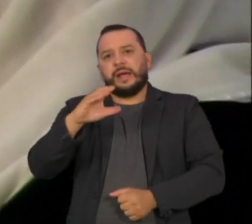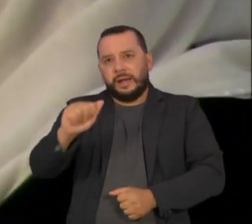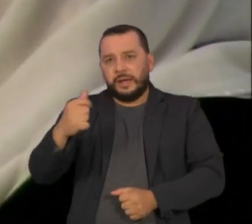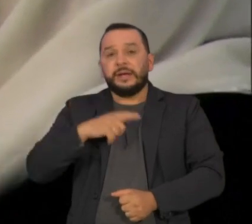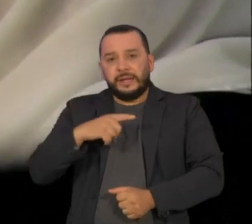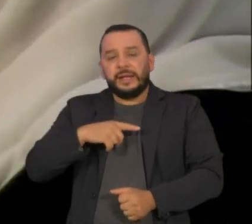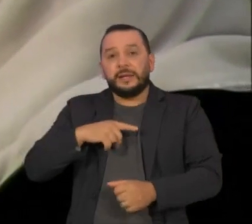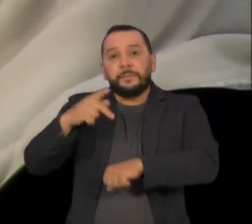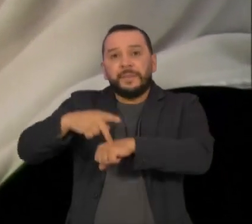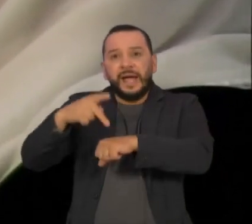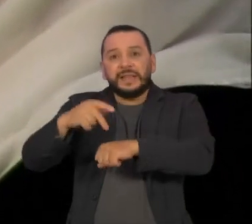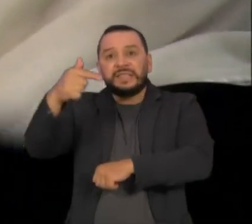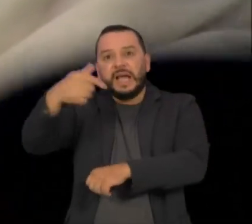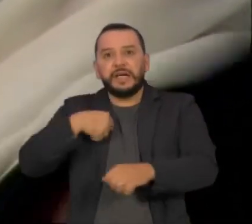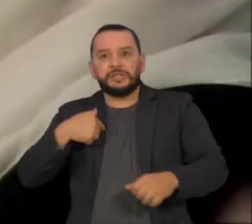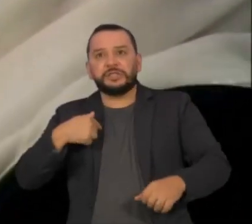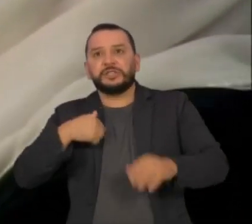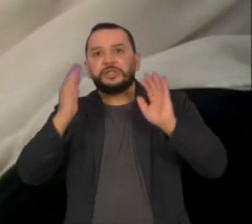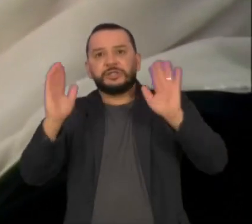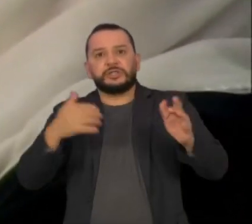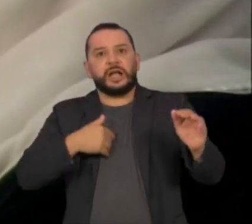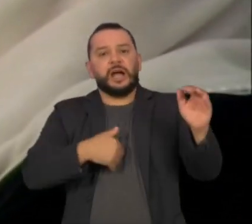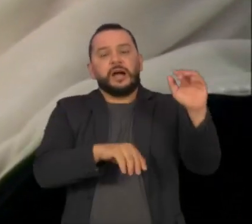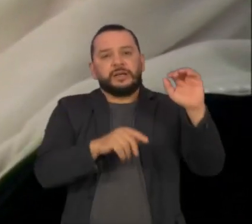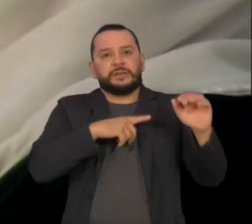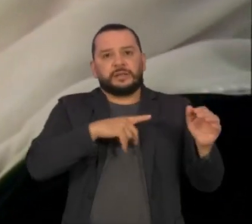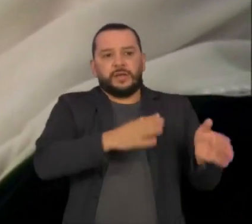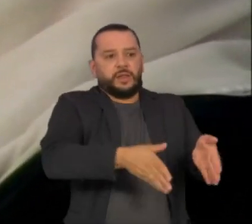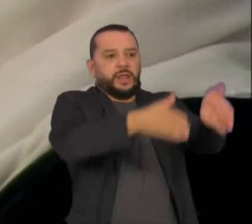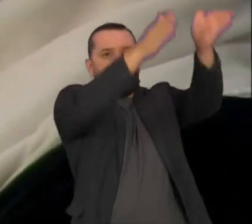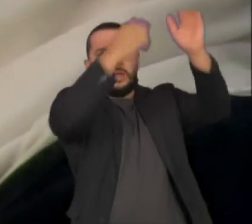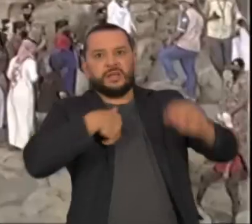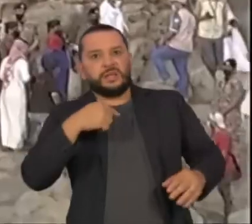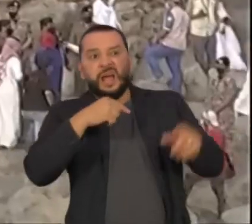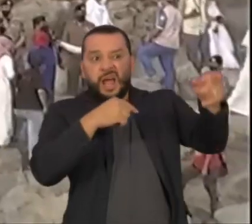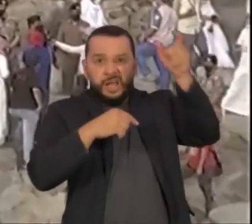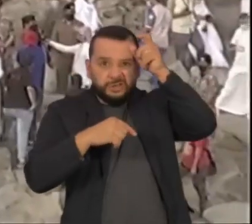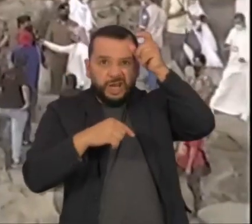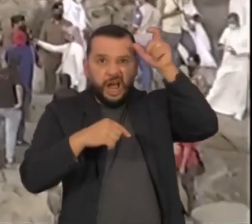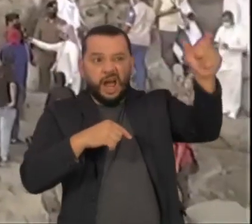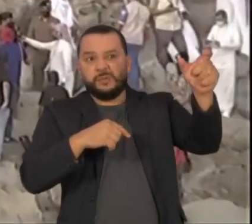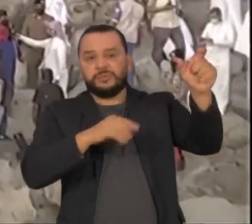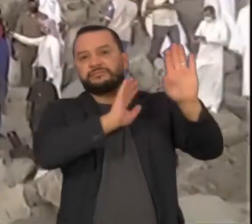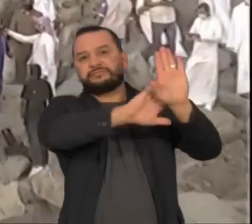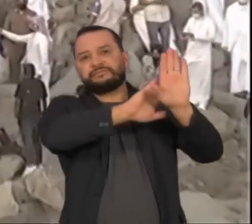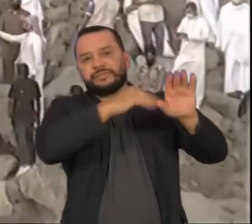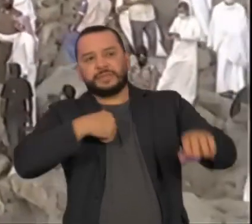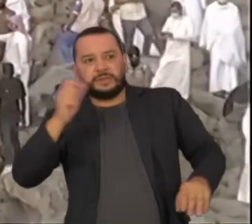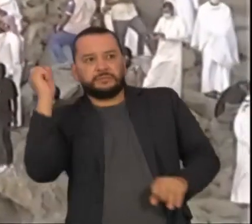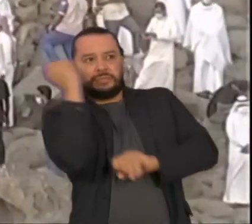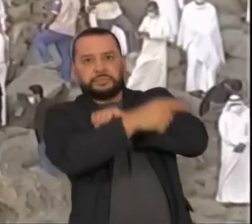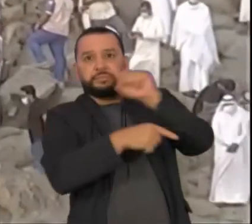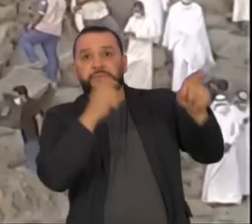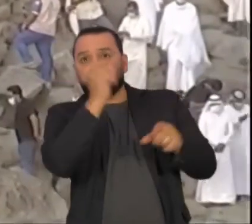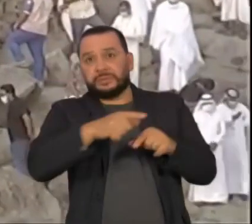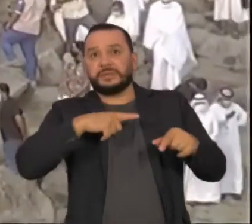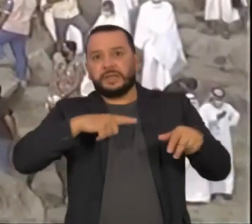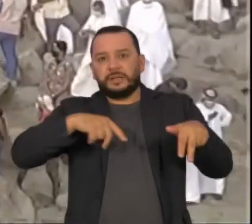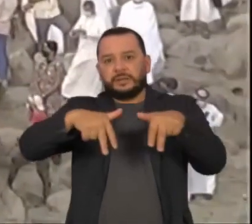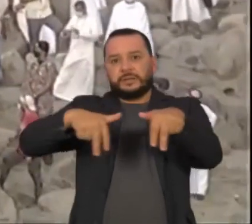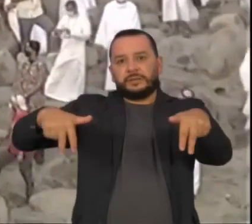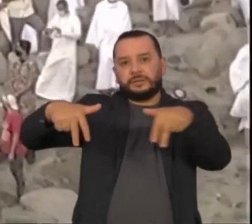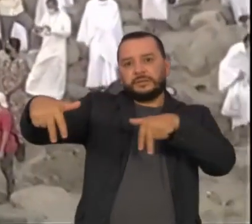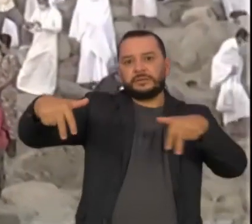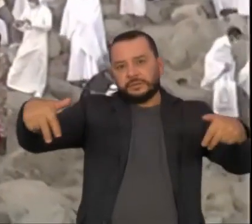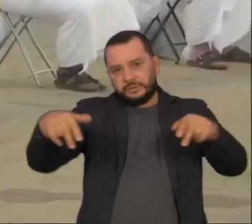atirar sete pedras em direção a uma das colunas que representam o Satã, tudo sob distanciamento social e muito controle por causa